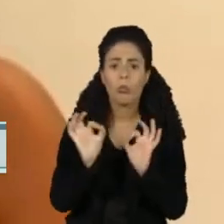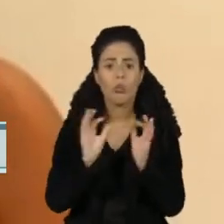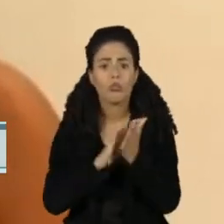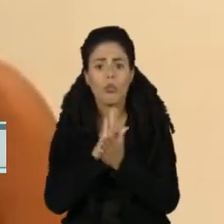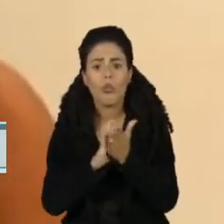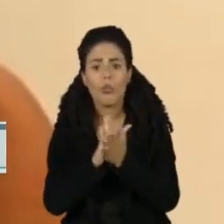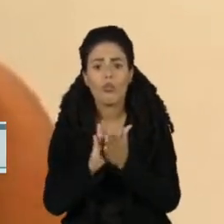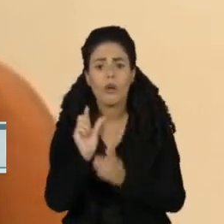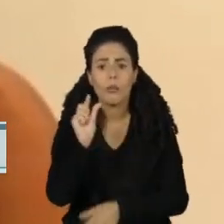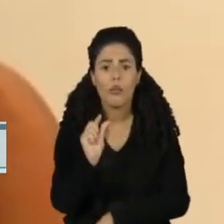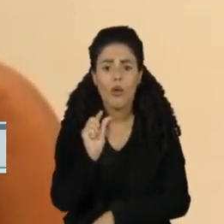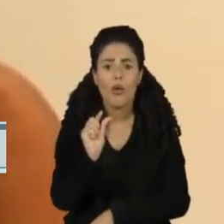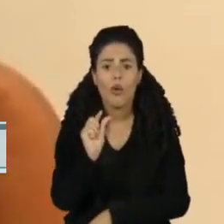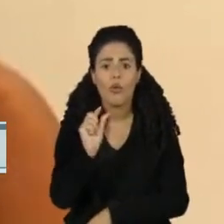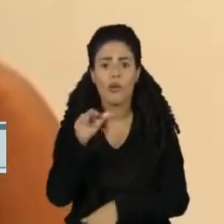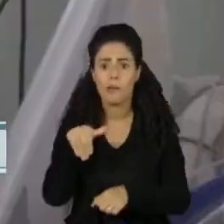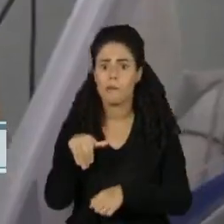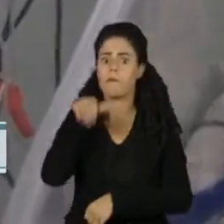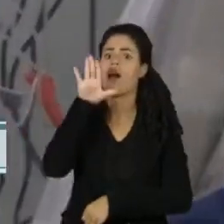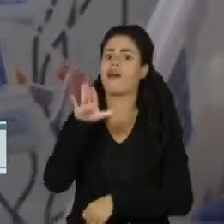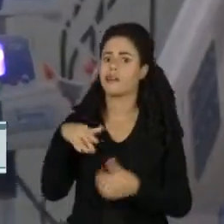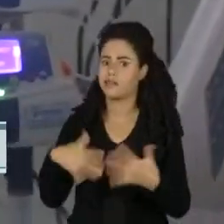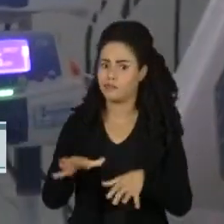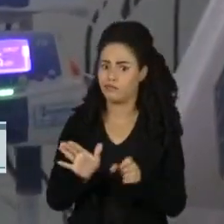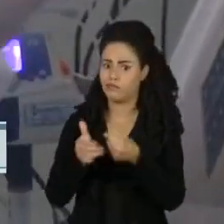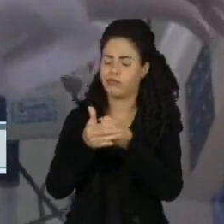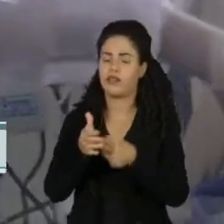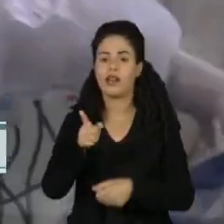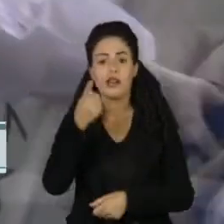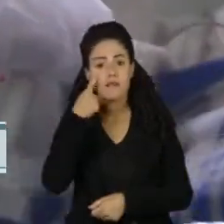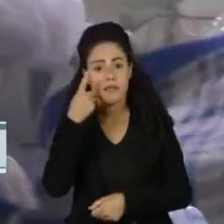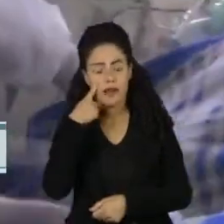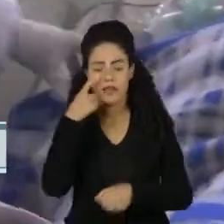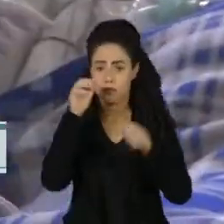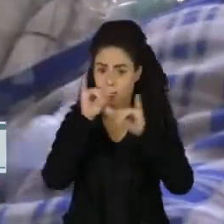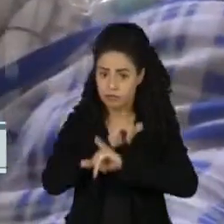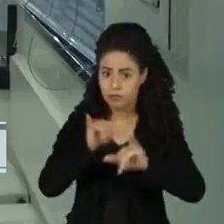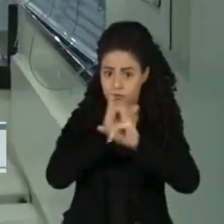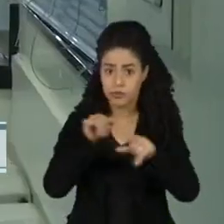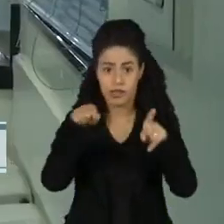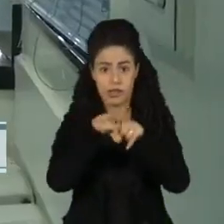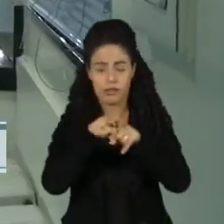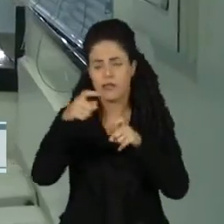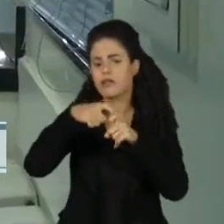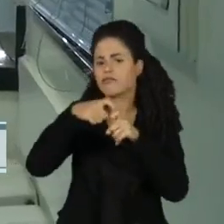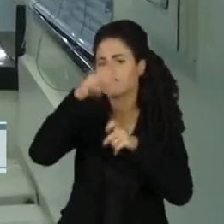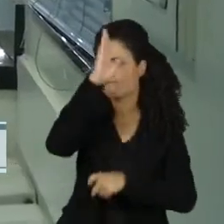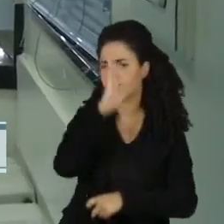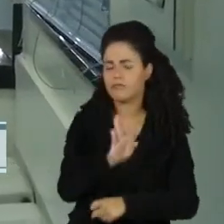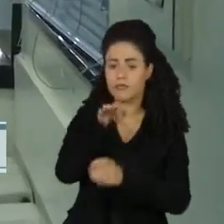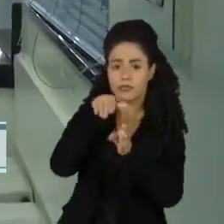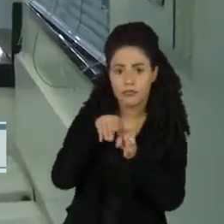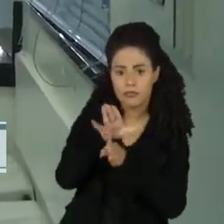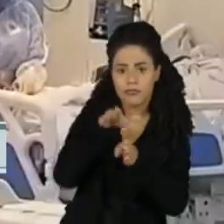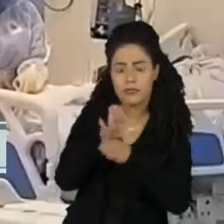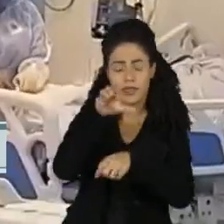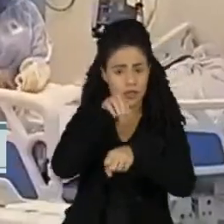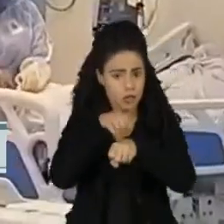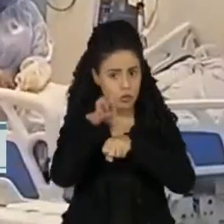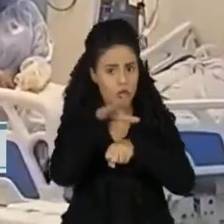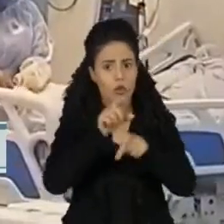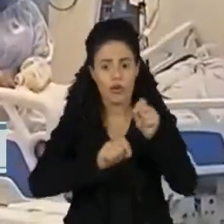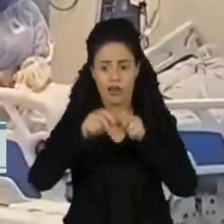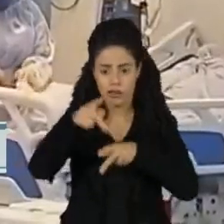é muito maior do que está se passando agora. Em nota, a Associação Médica Brasileira reitera a recomendação da Sociedade